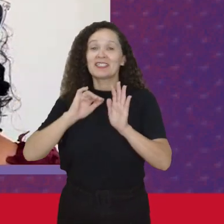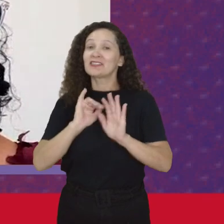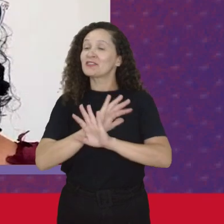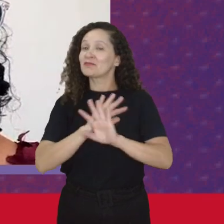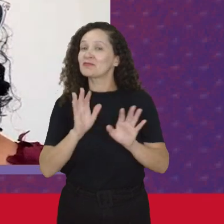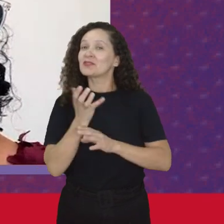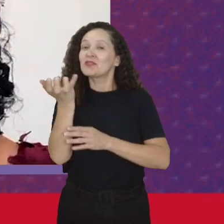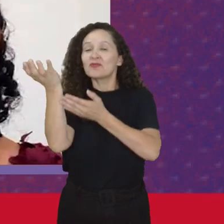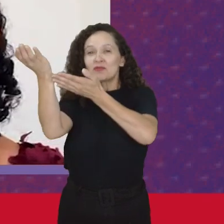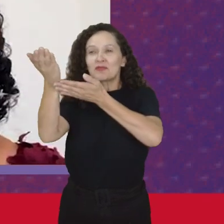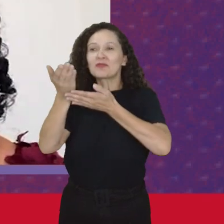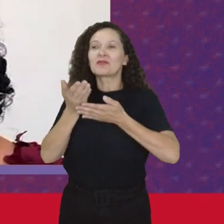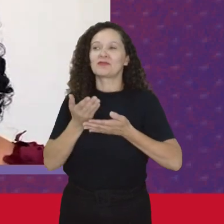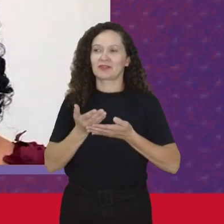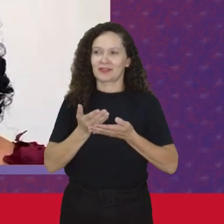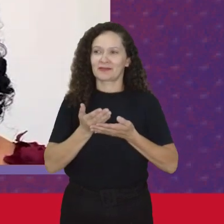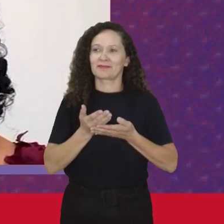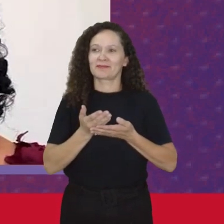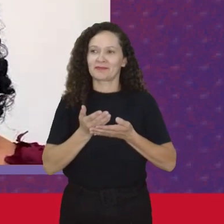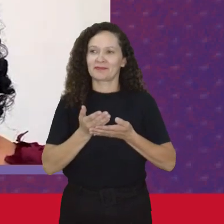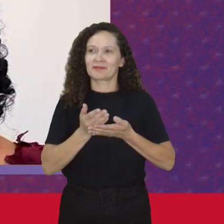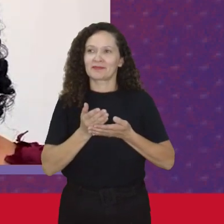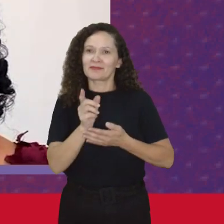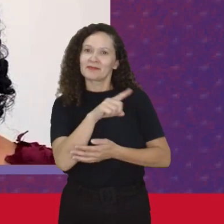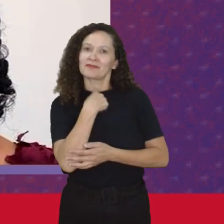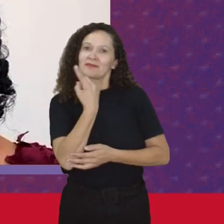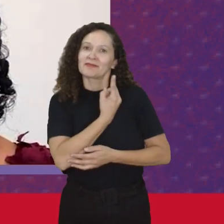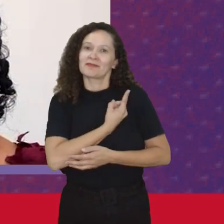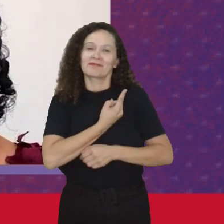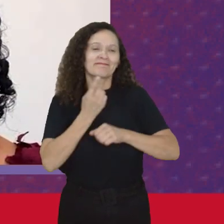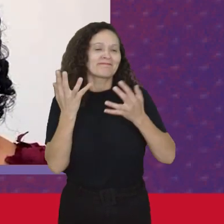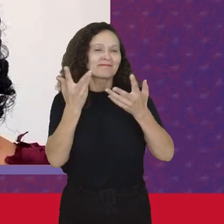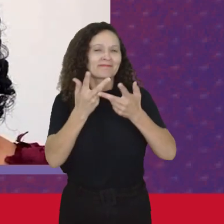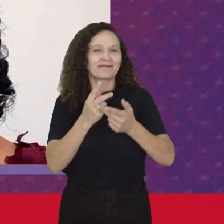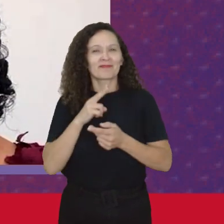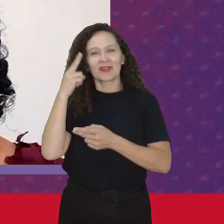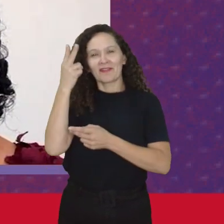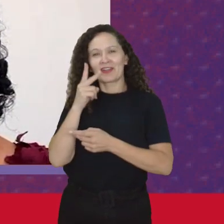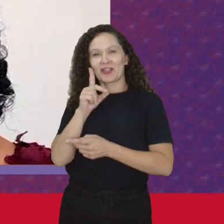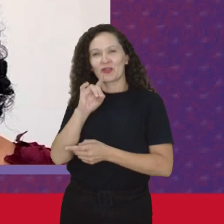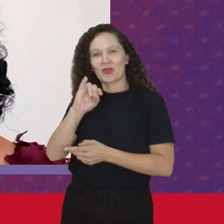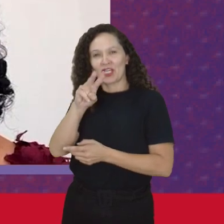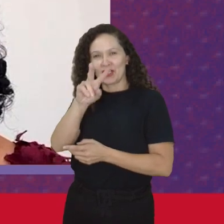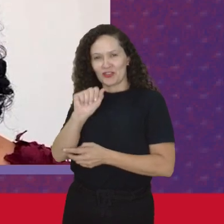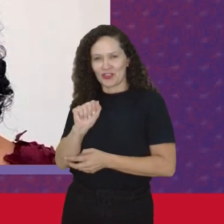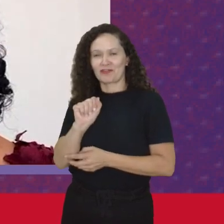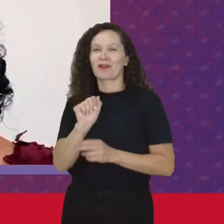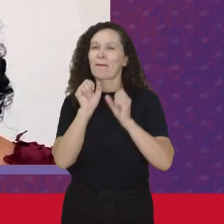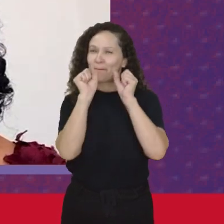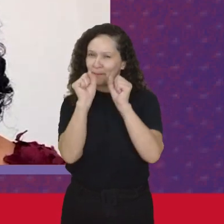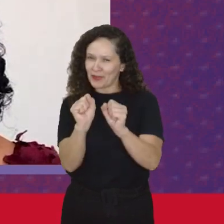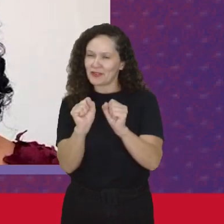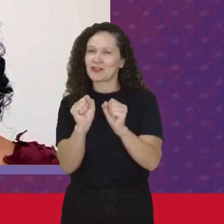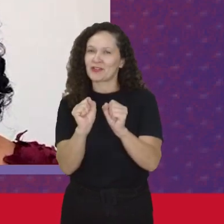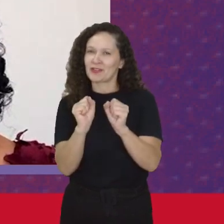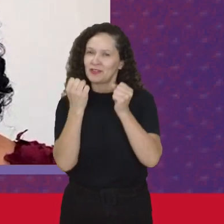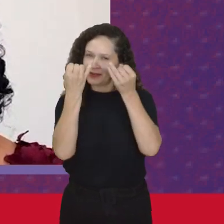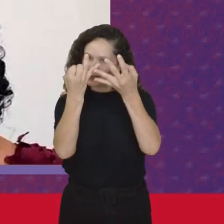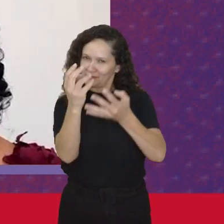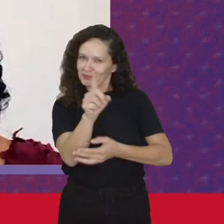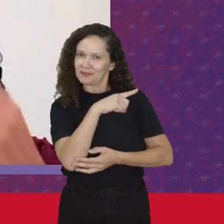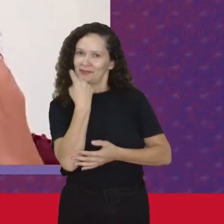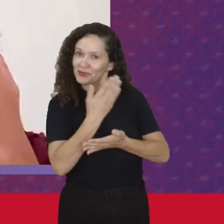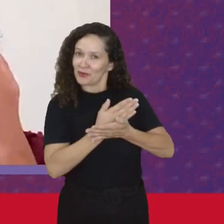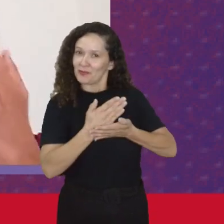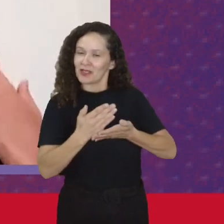Eu queria Ver se A nossa Querida Vereadora Diva Poderia Começar